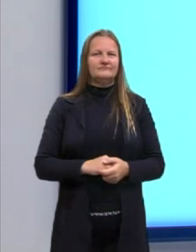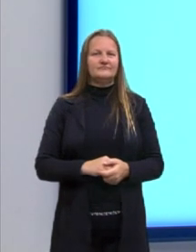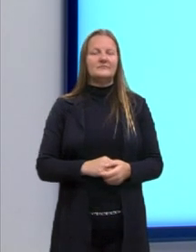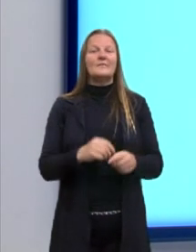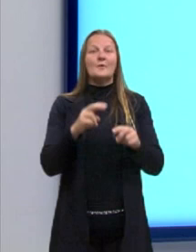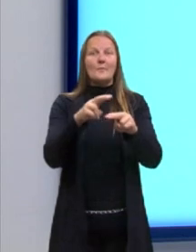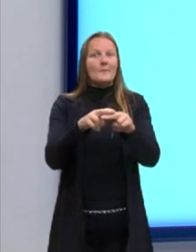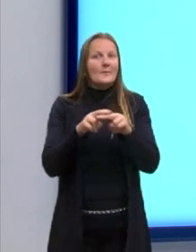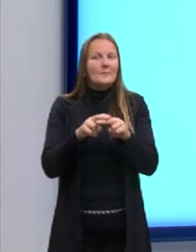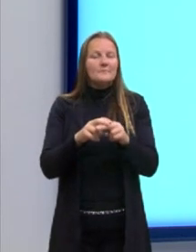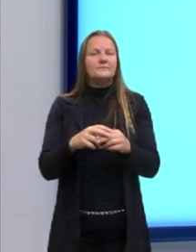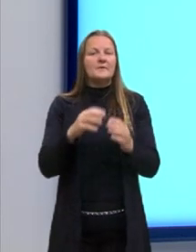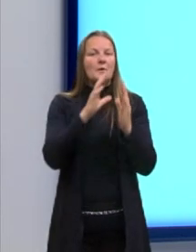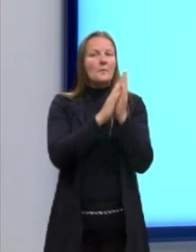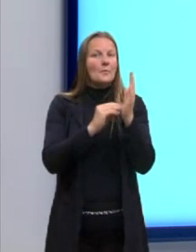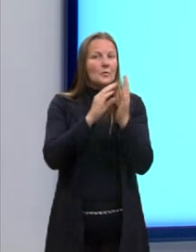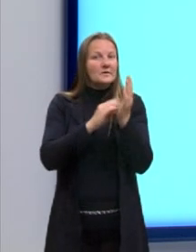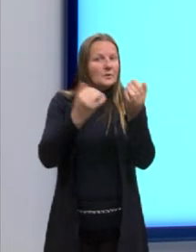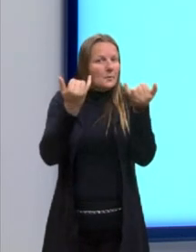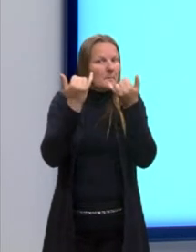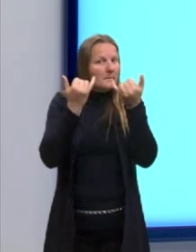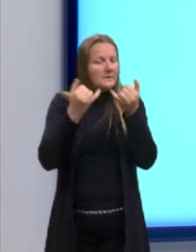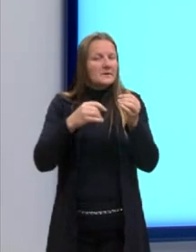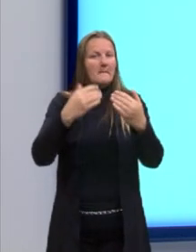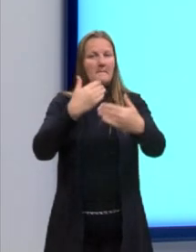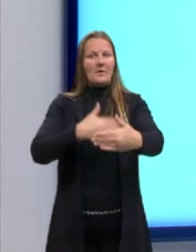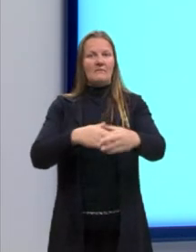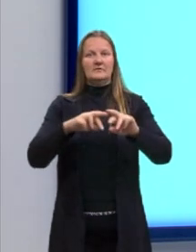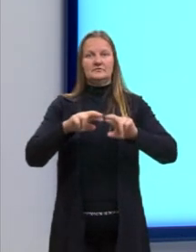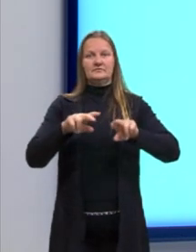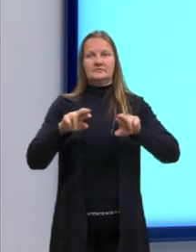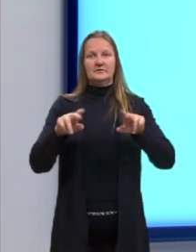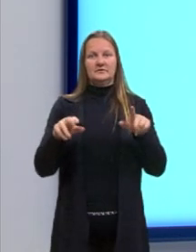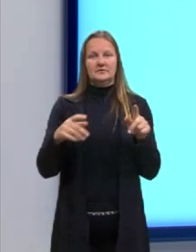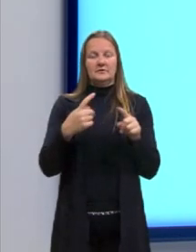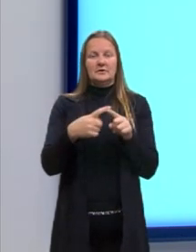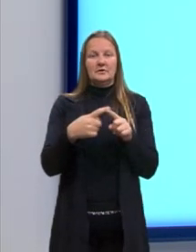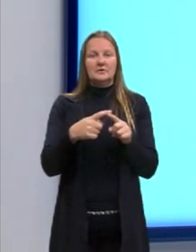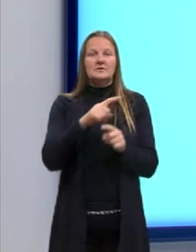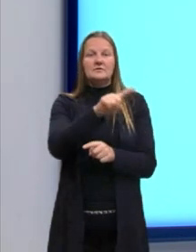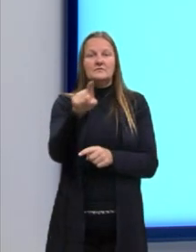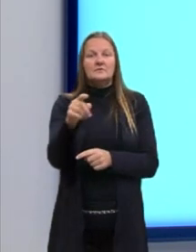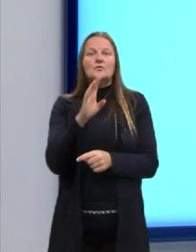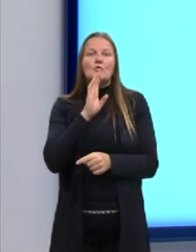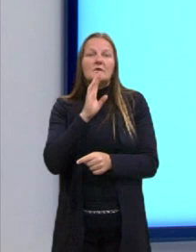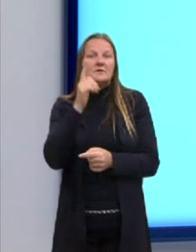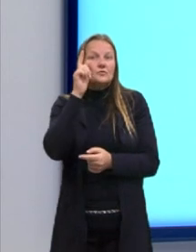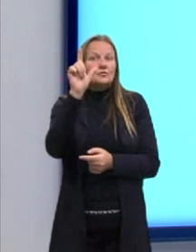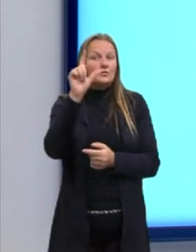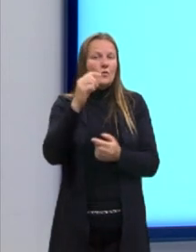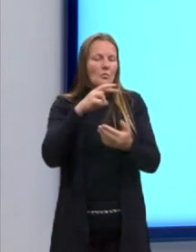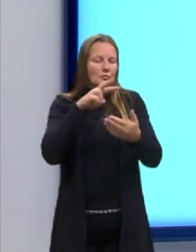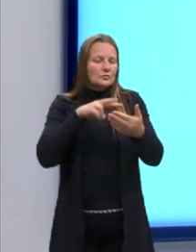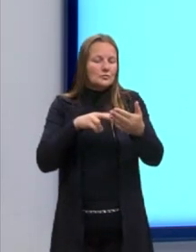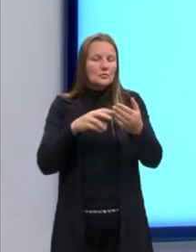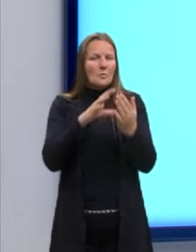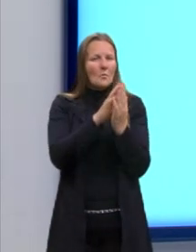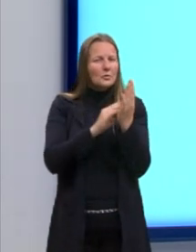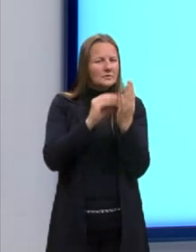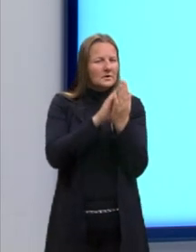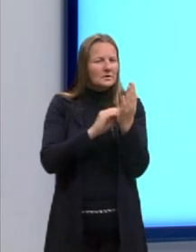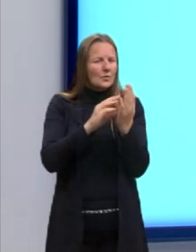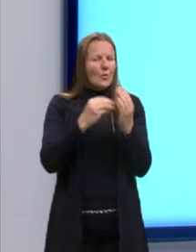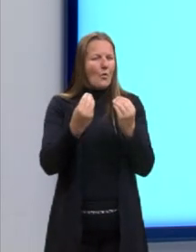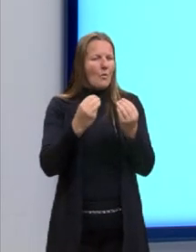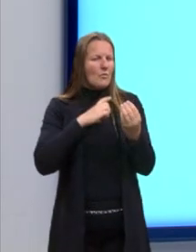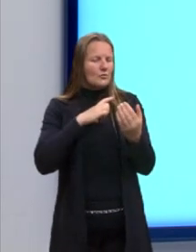que existem modelos de questões e modelos de prova. Logo, se vocês conseguirem identificar e dominar os modelos, tanto de